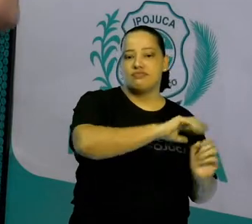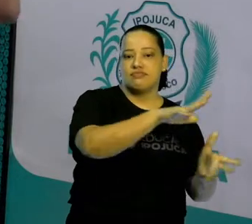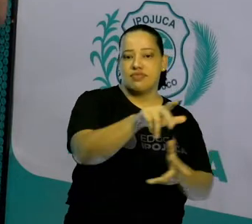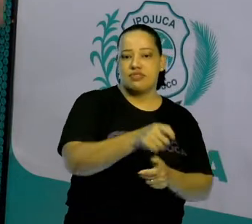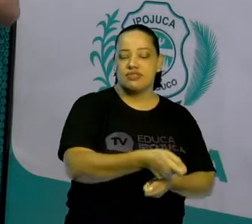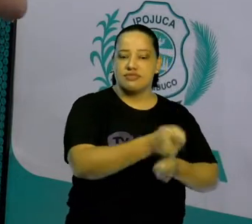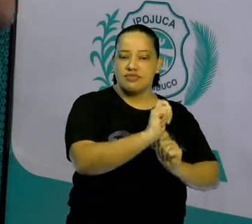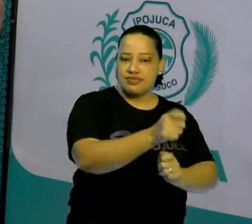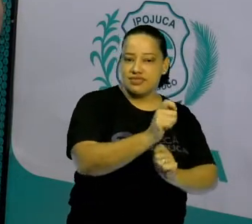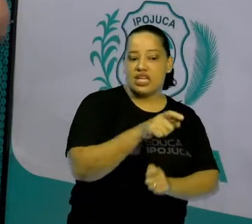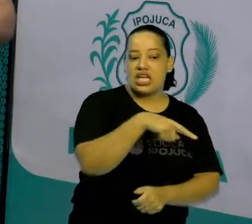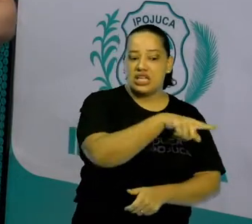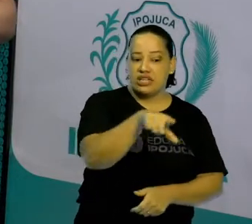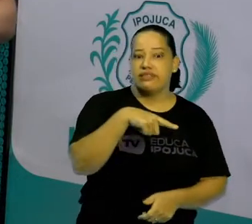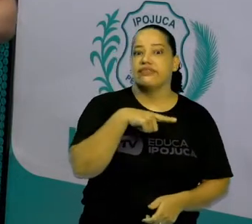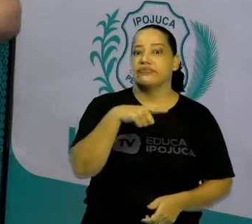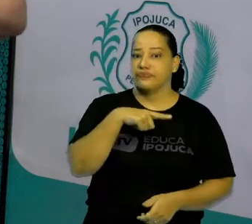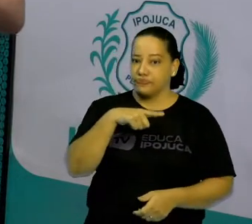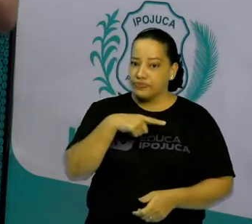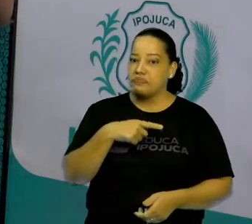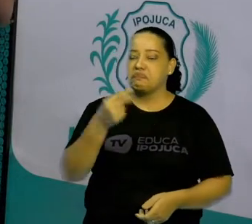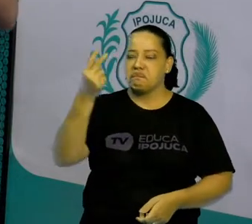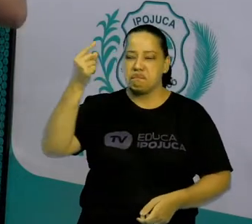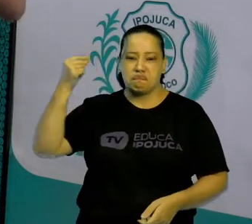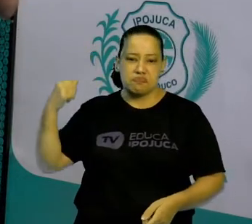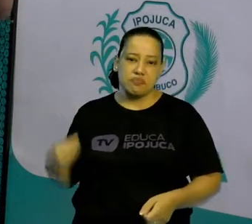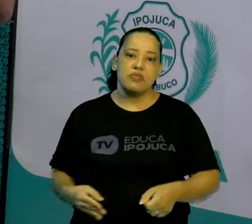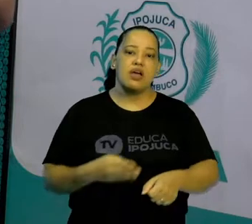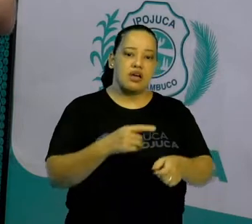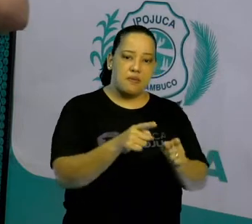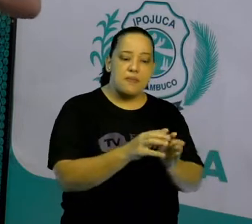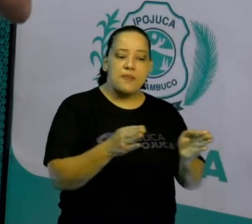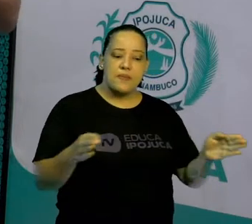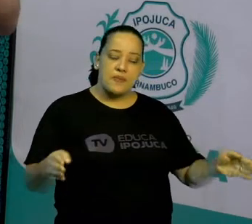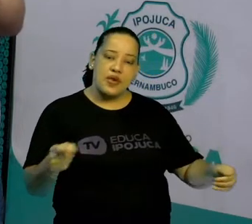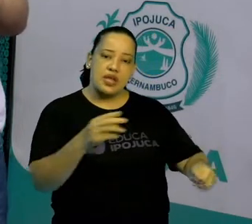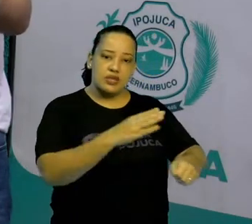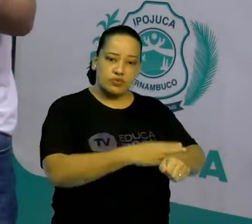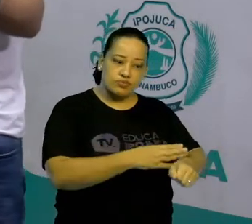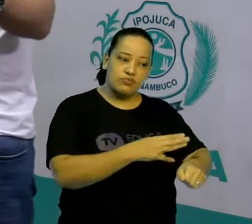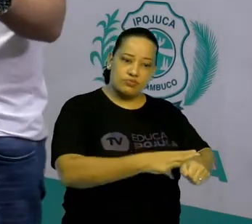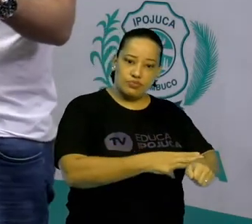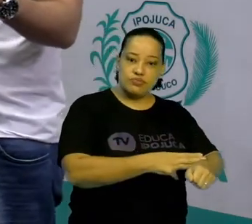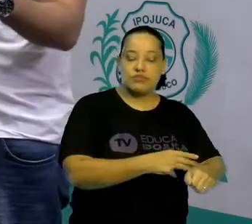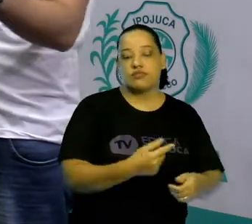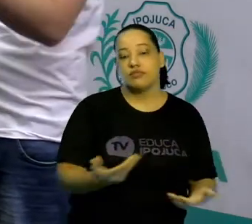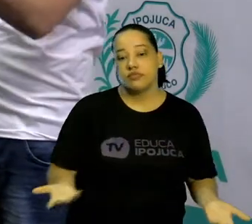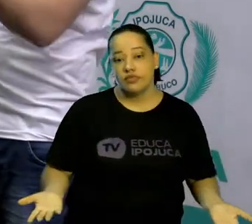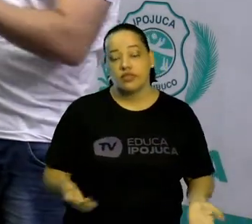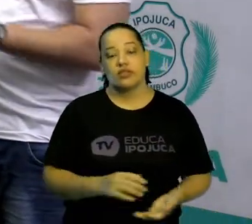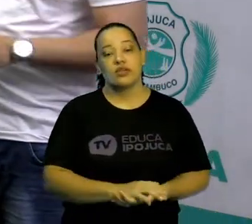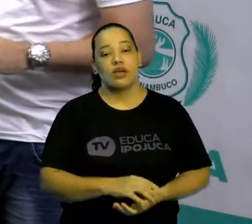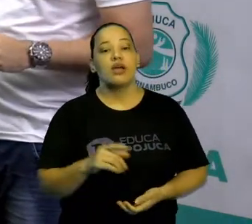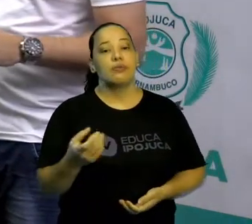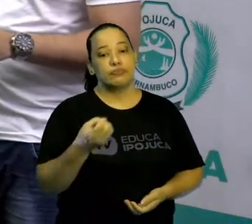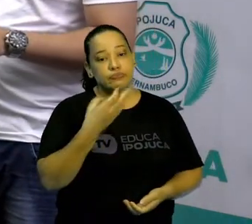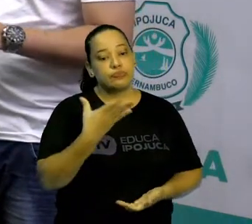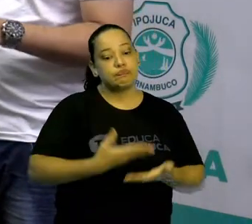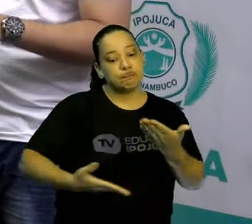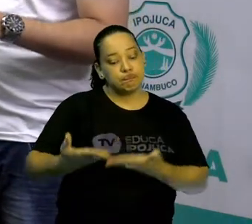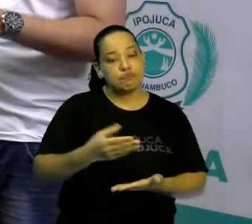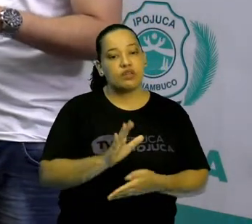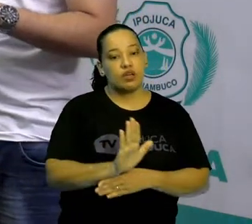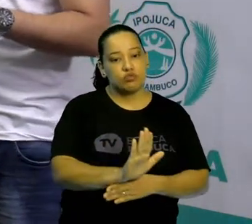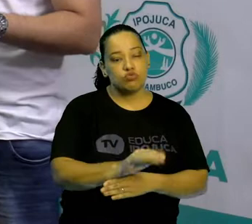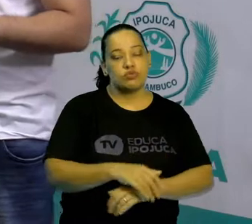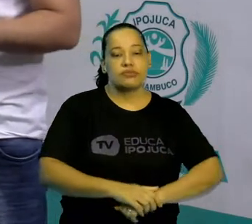pesca muito grande ali desde a Idade Média. Então, isso também vai colaborar para o expansionismo português. Outra coisa é